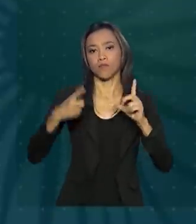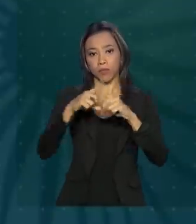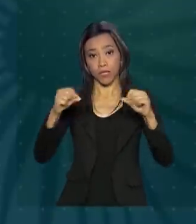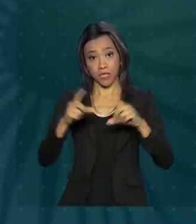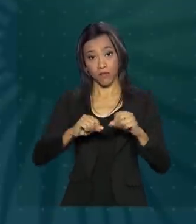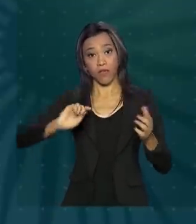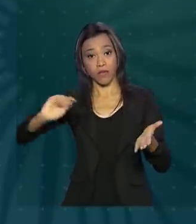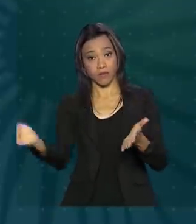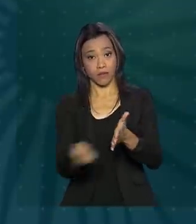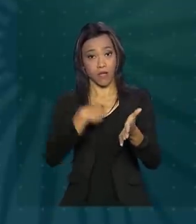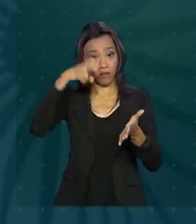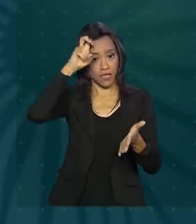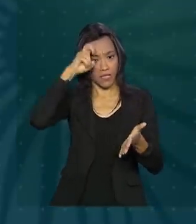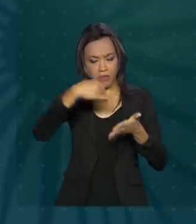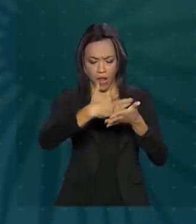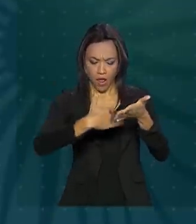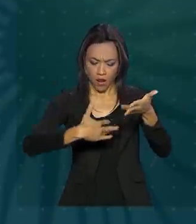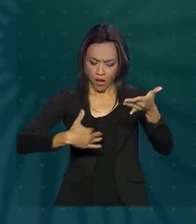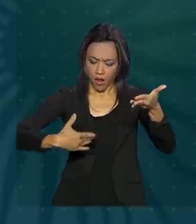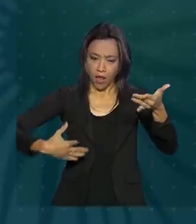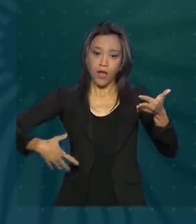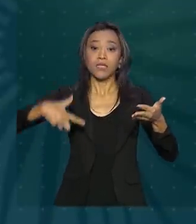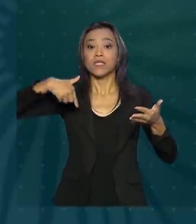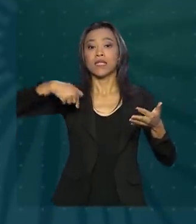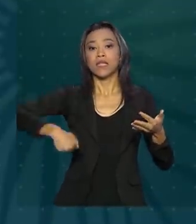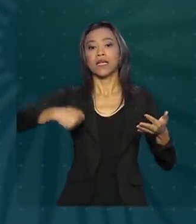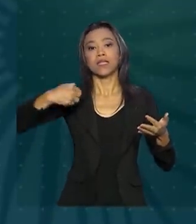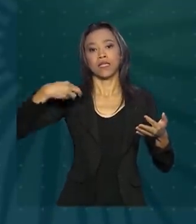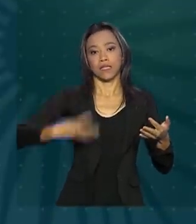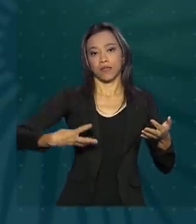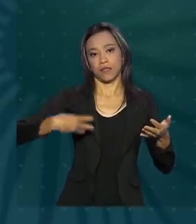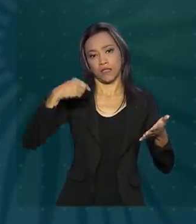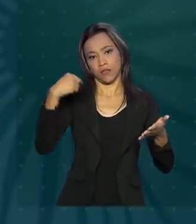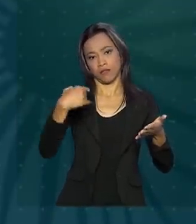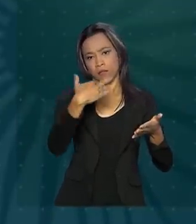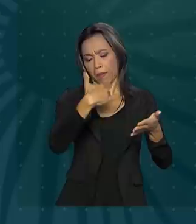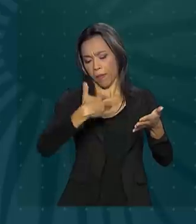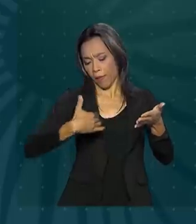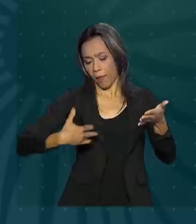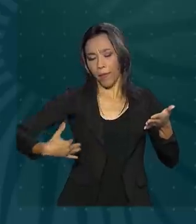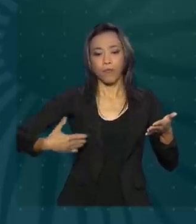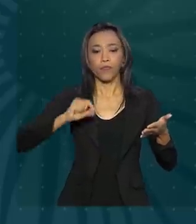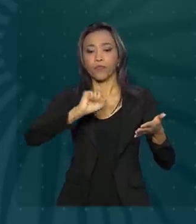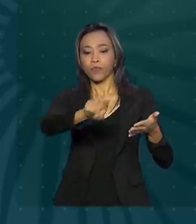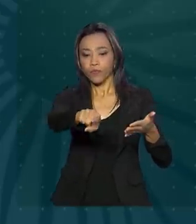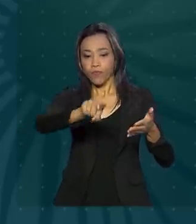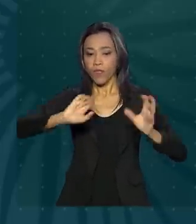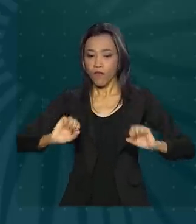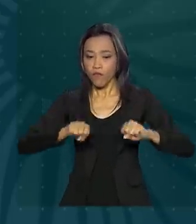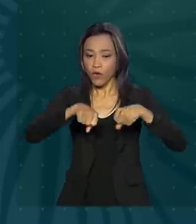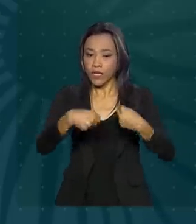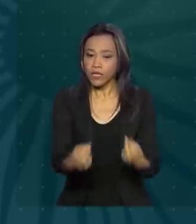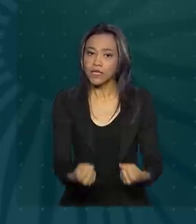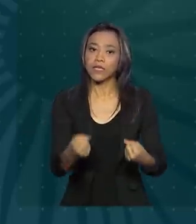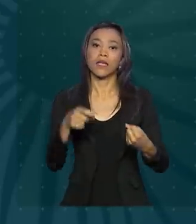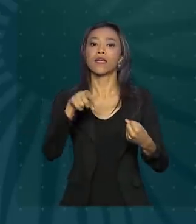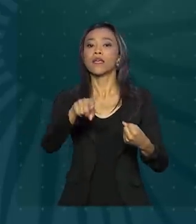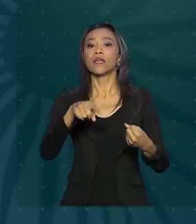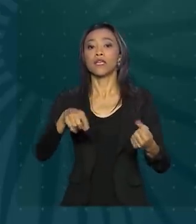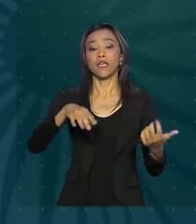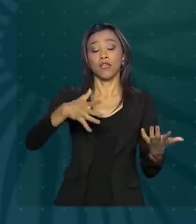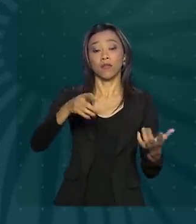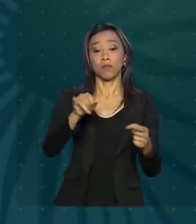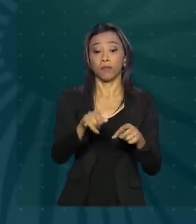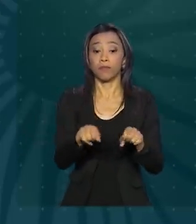documento conta com 73 pontos, entre eles, necessidade de fortalecer e reformar órgãos,